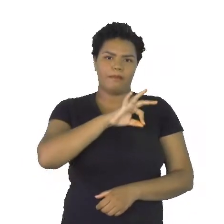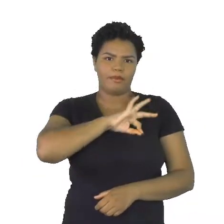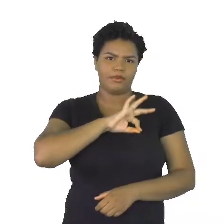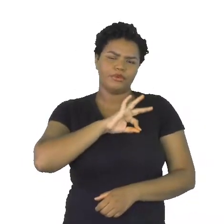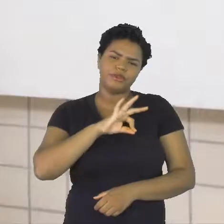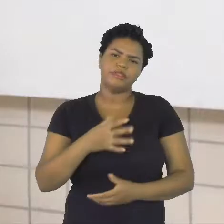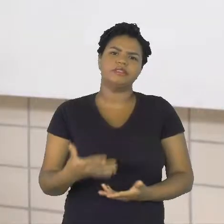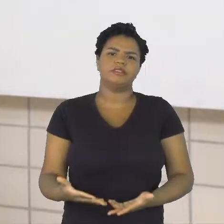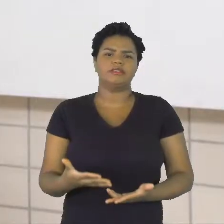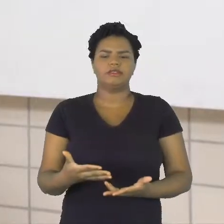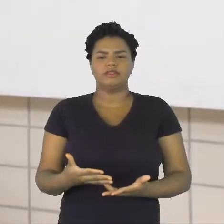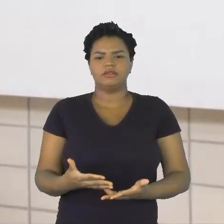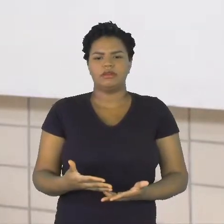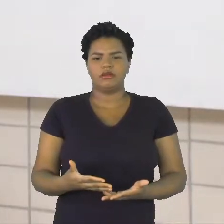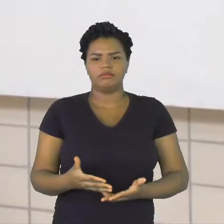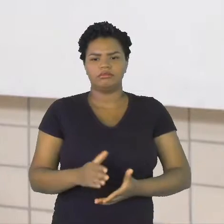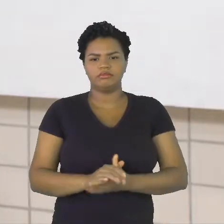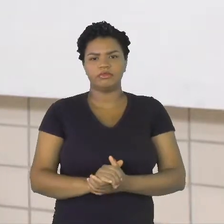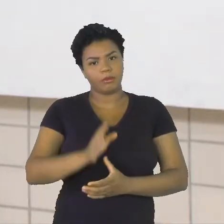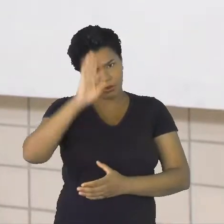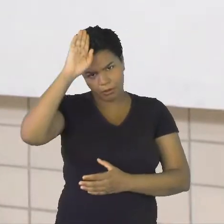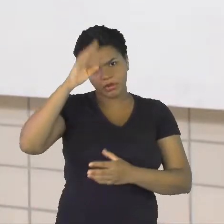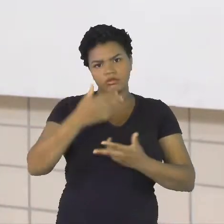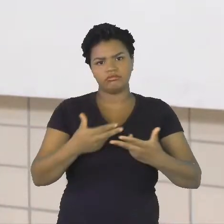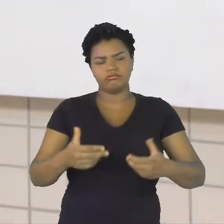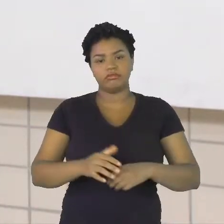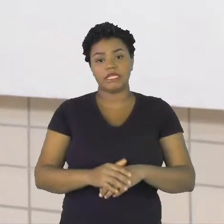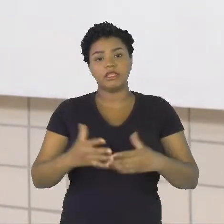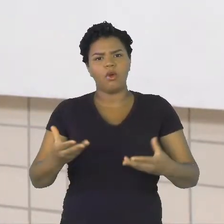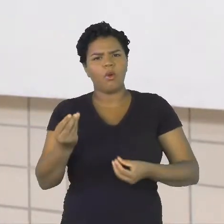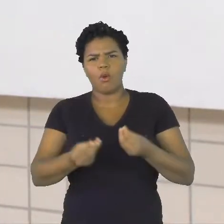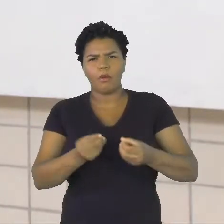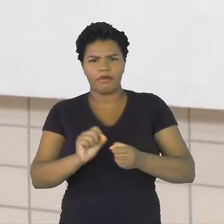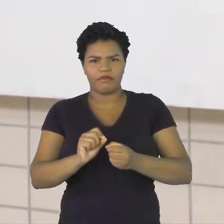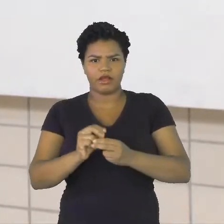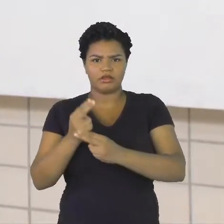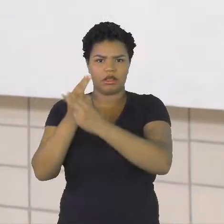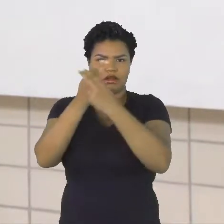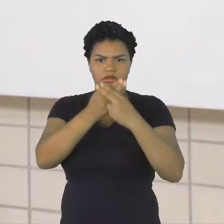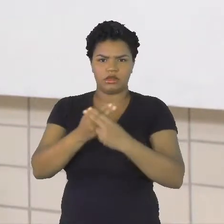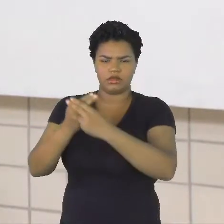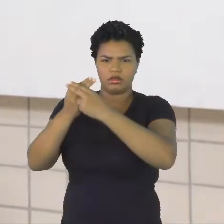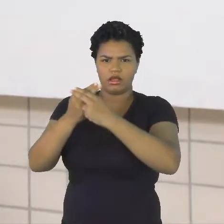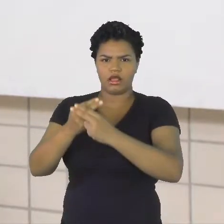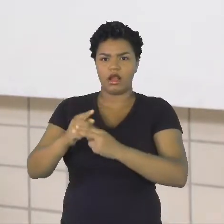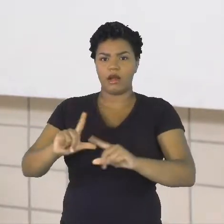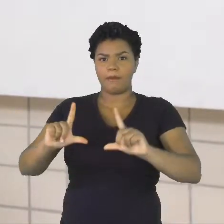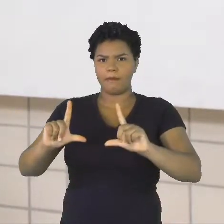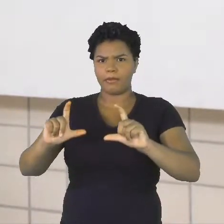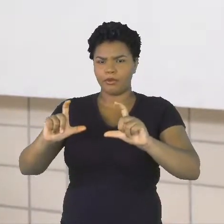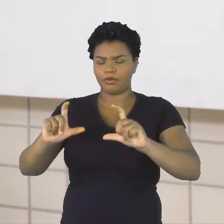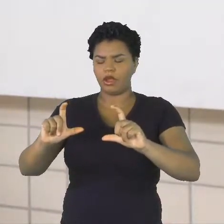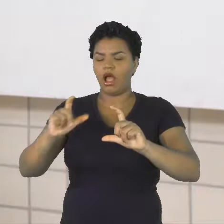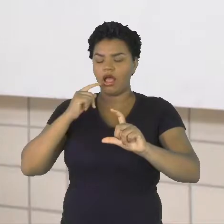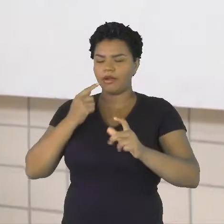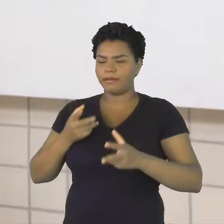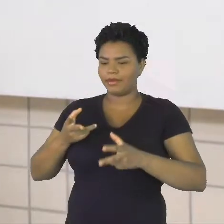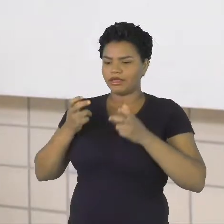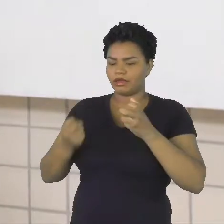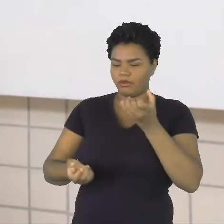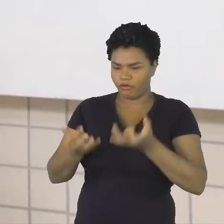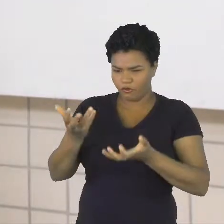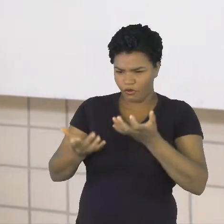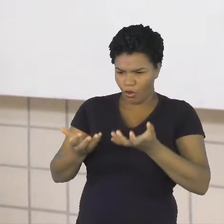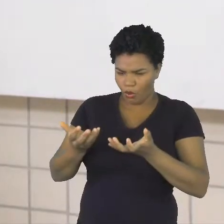fazem isso? Eles utilizam imagens de satélite para identificar focos de queimadas, daí eles